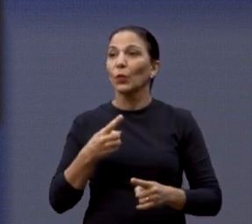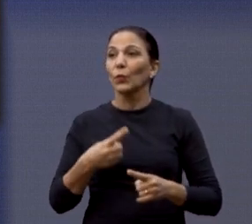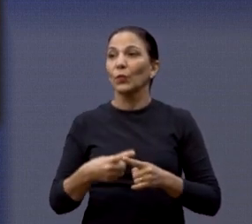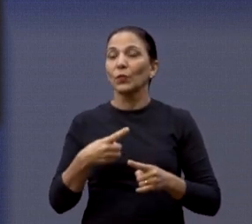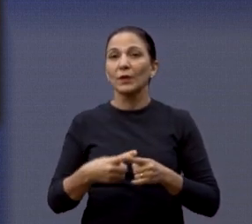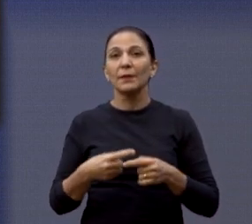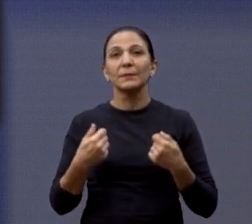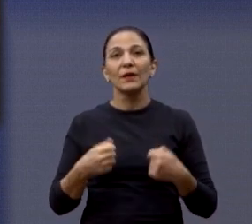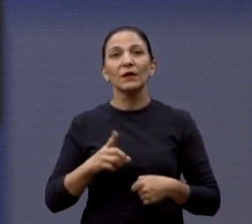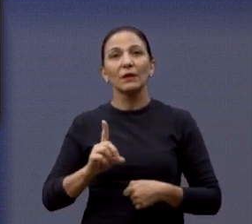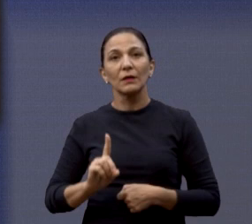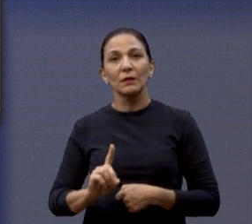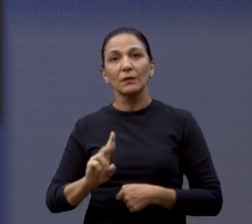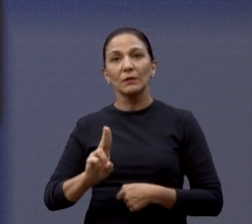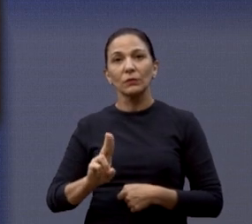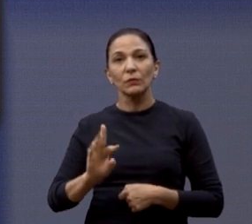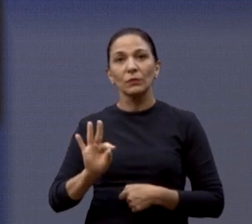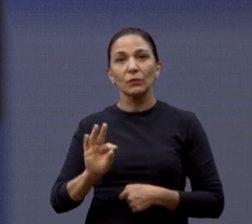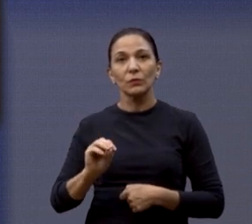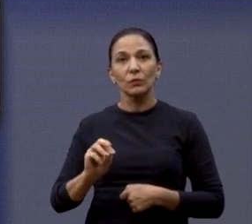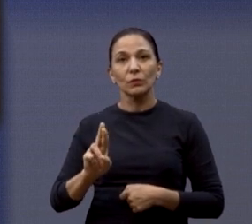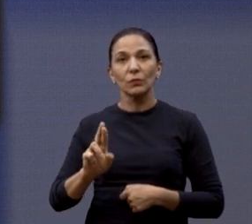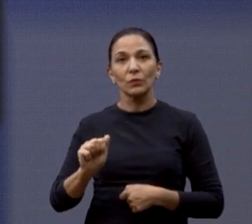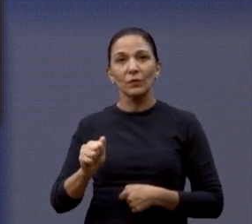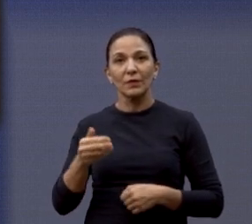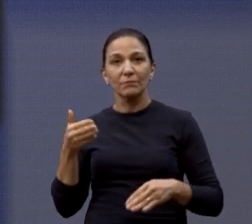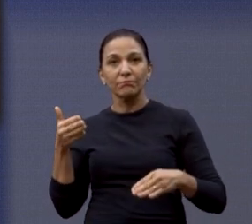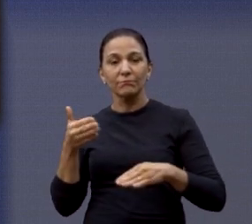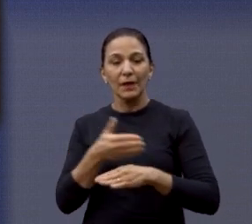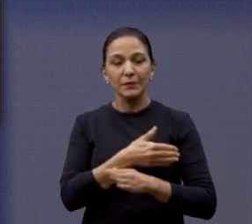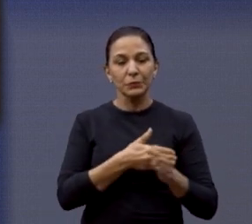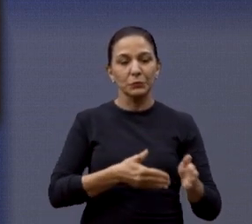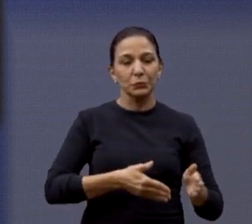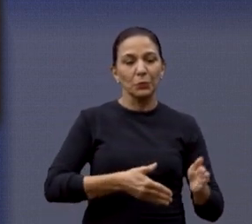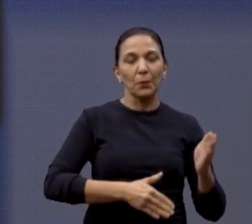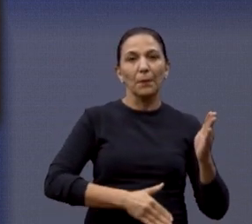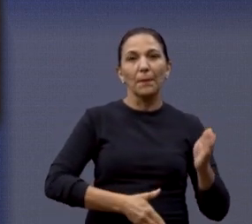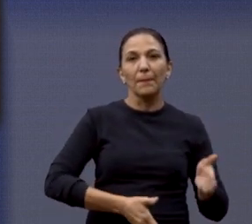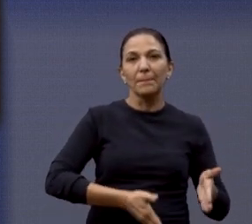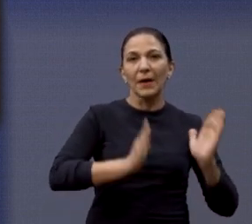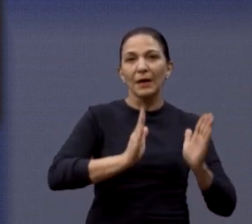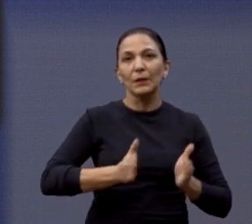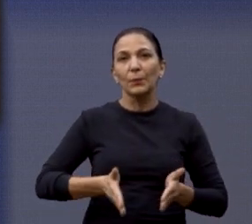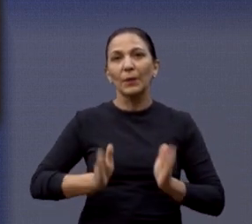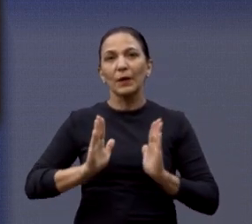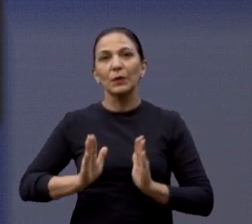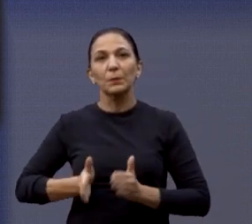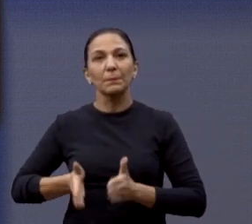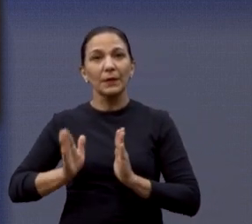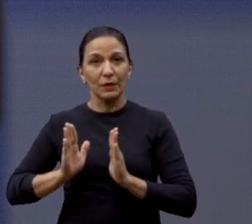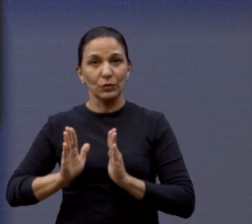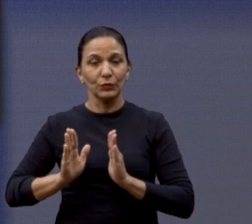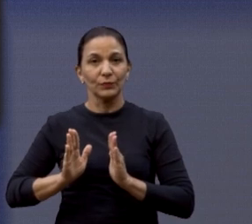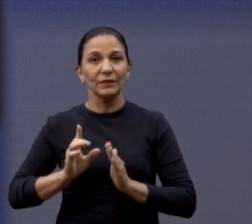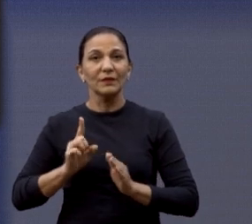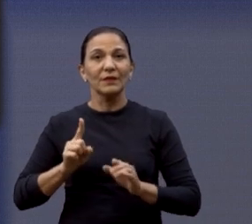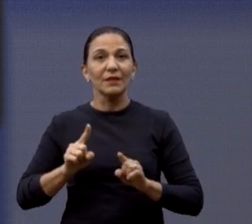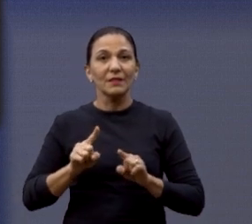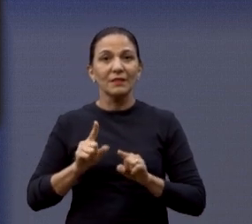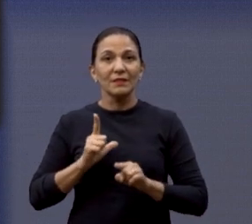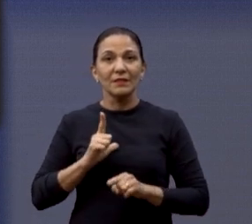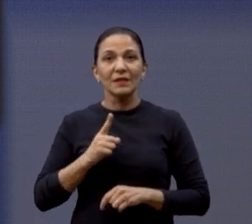aquela doutora, para levar ela nos prédinhos. E hoje são 130 metros aí da